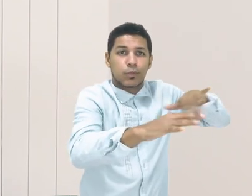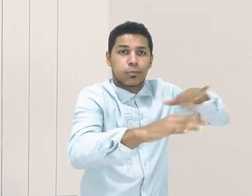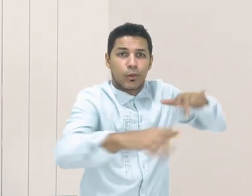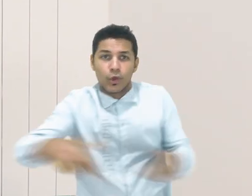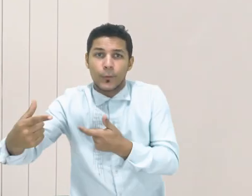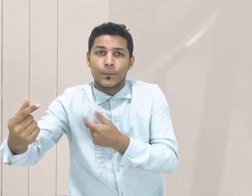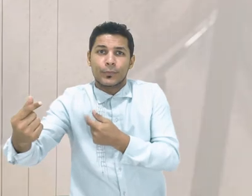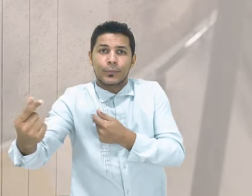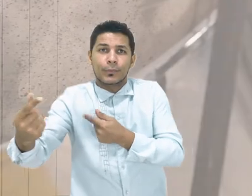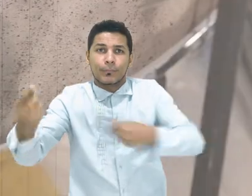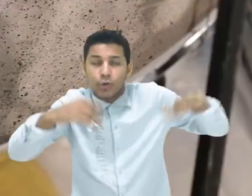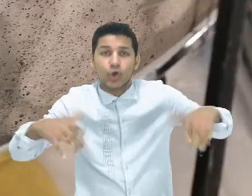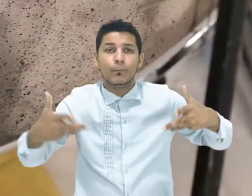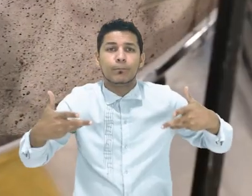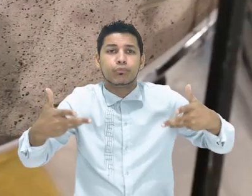Amém.